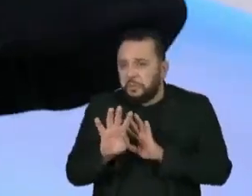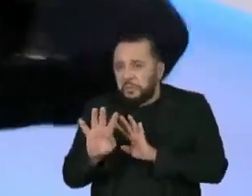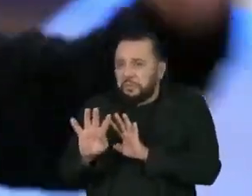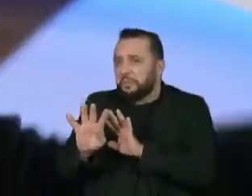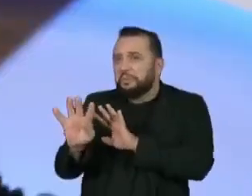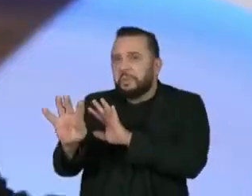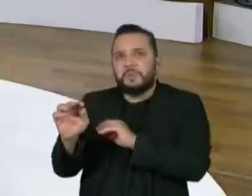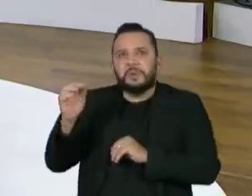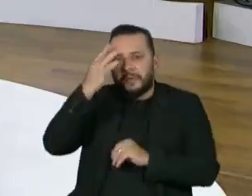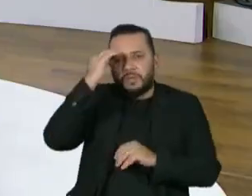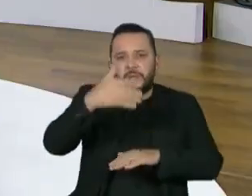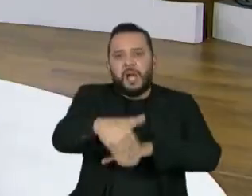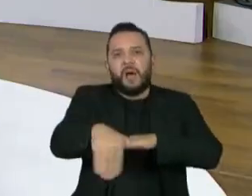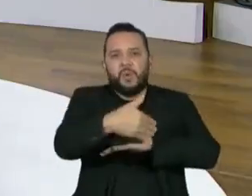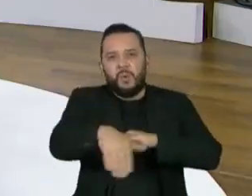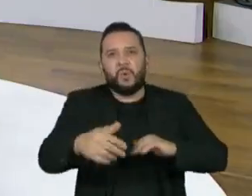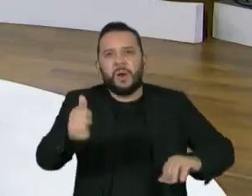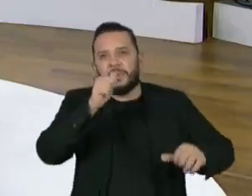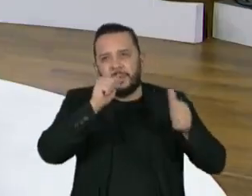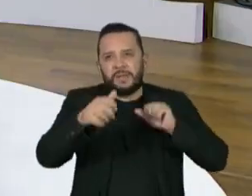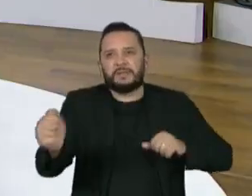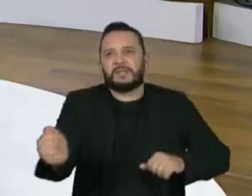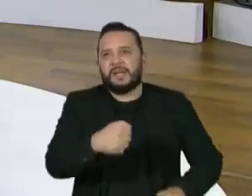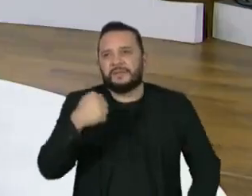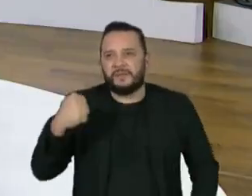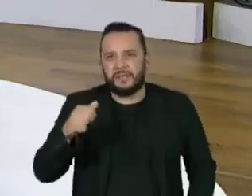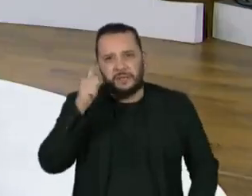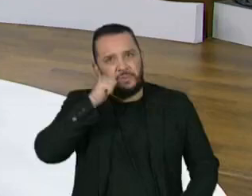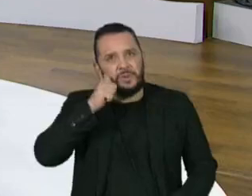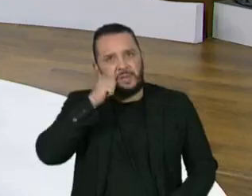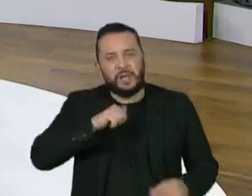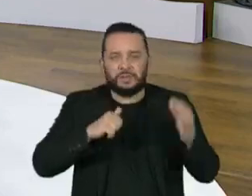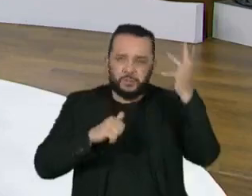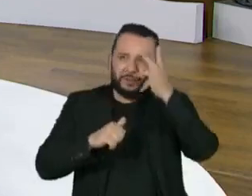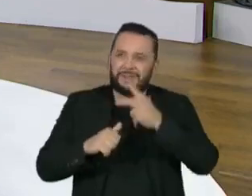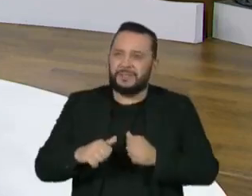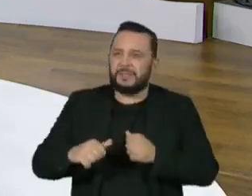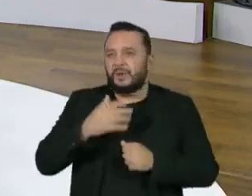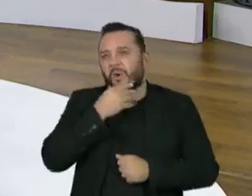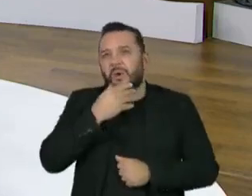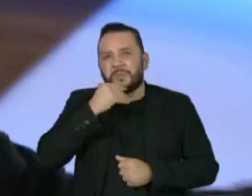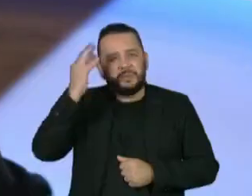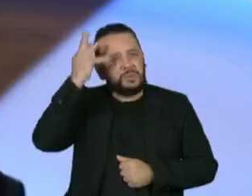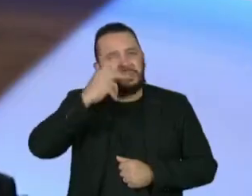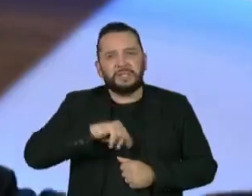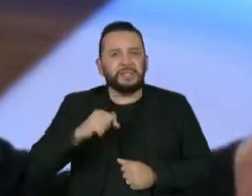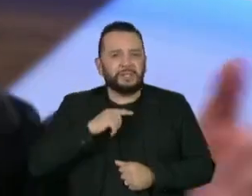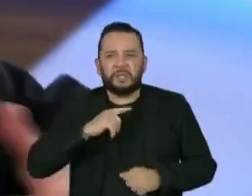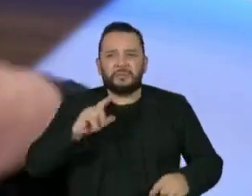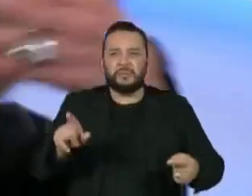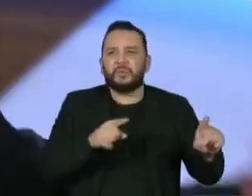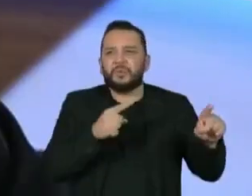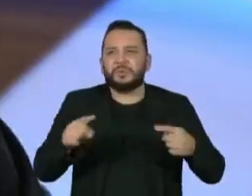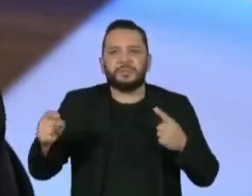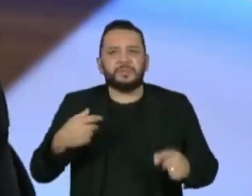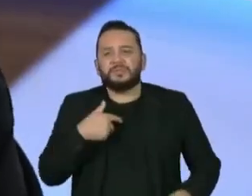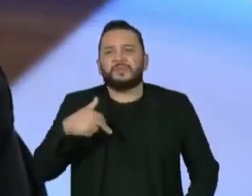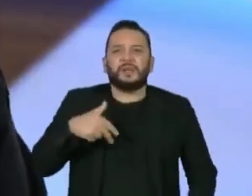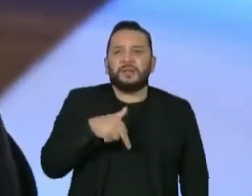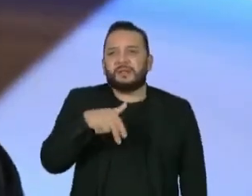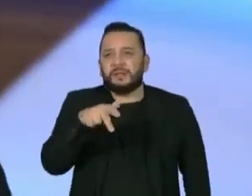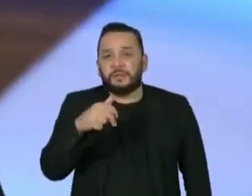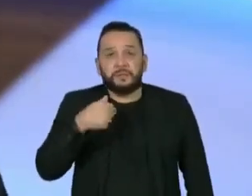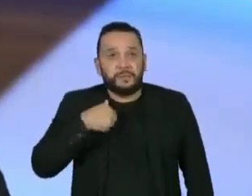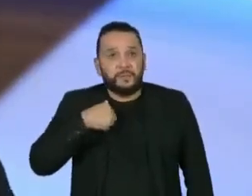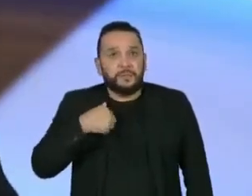cara, estava todo mundo na rua, todo mundo bebendo cerveja, mulheres bonitas, os caras bonitos, sabe, o som rolando. E nós fomos andando, quando eu